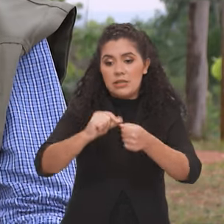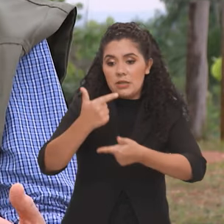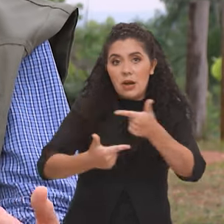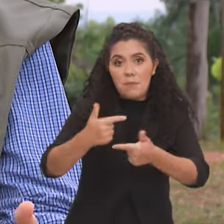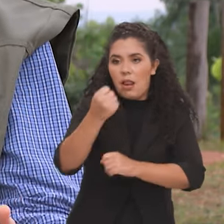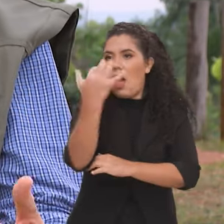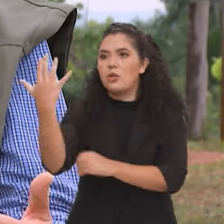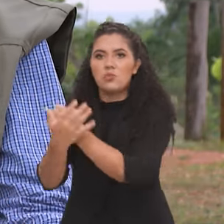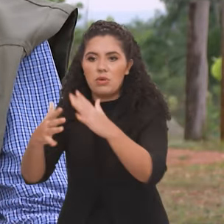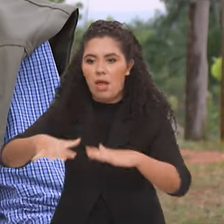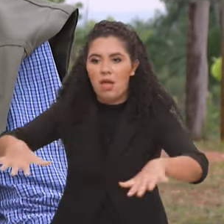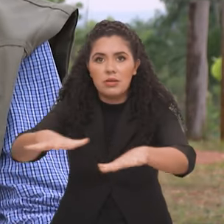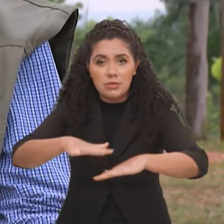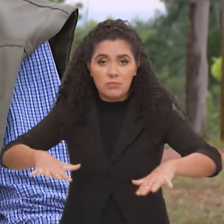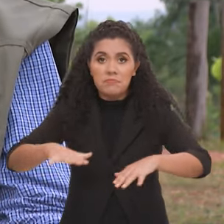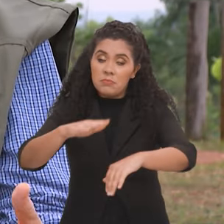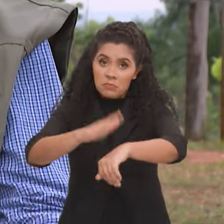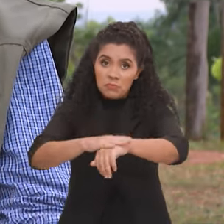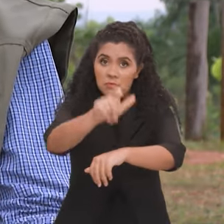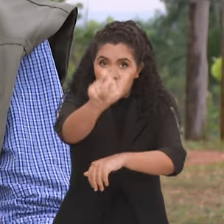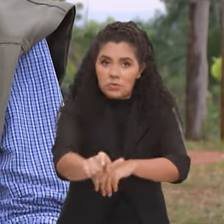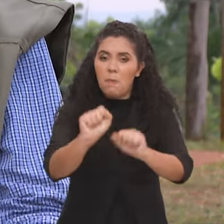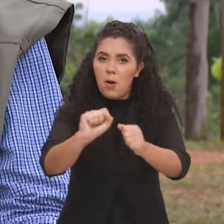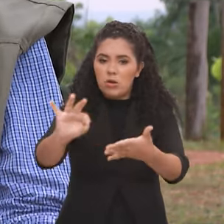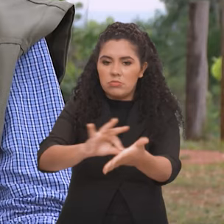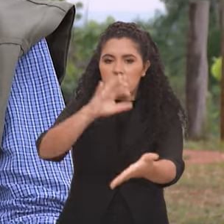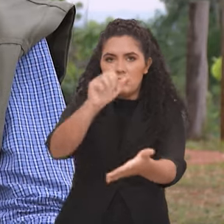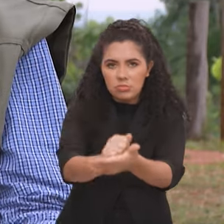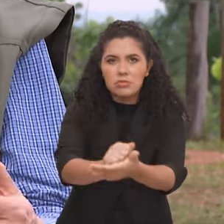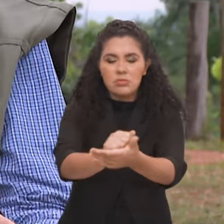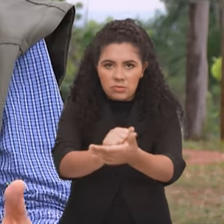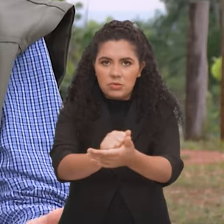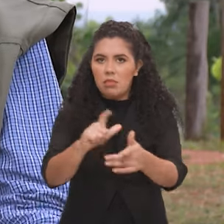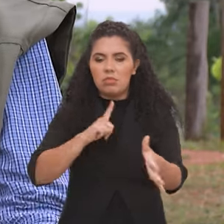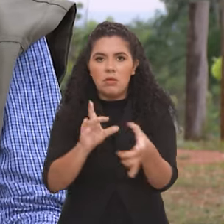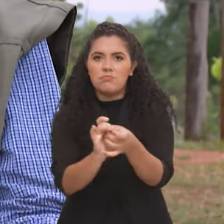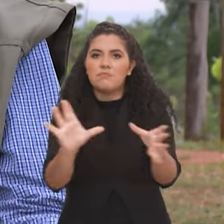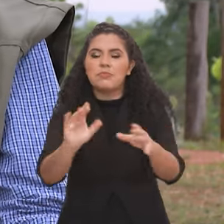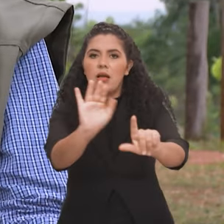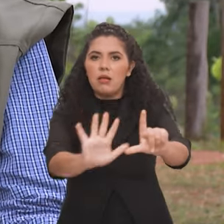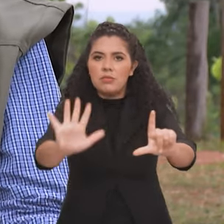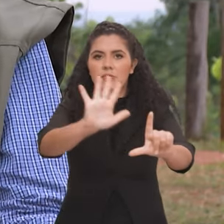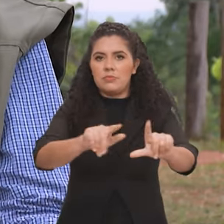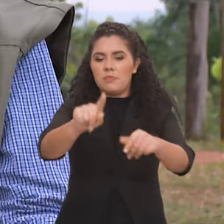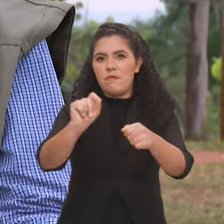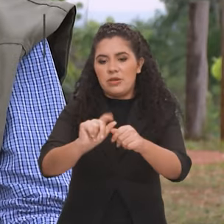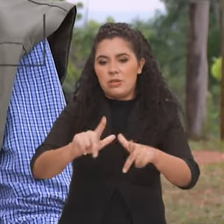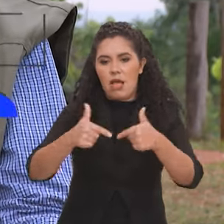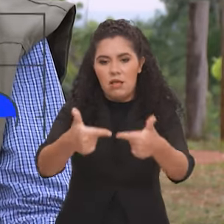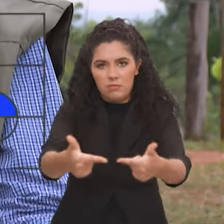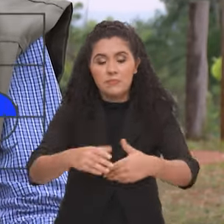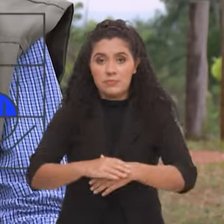fazendo. Então, ele se cadastra e se preencher os requisitos, ele fica, enfim, ele fica disponível para esse trabalho.